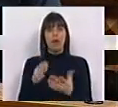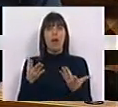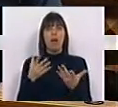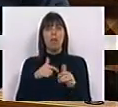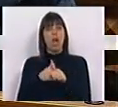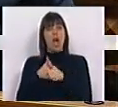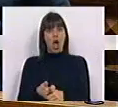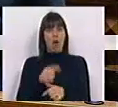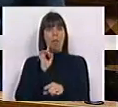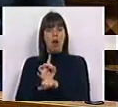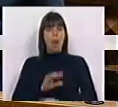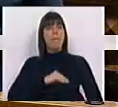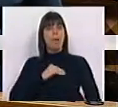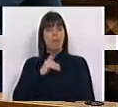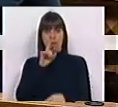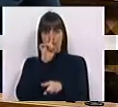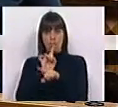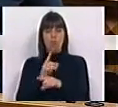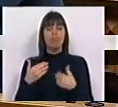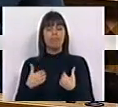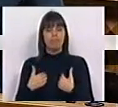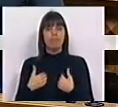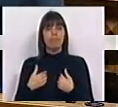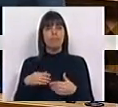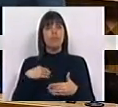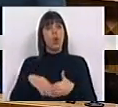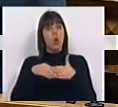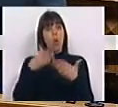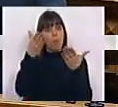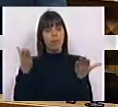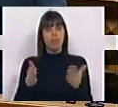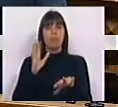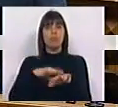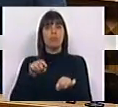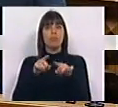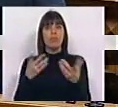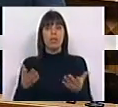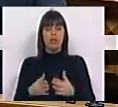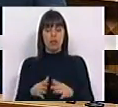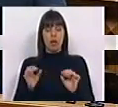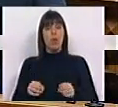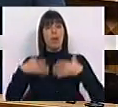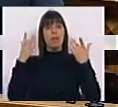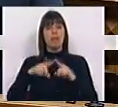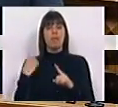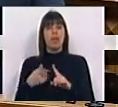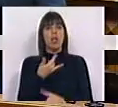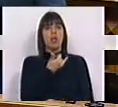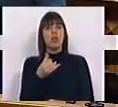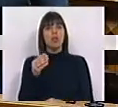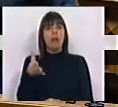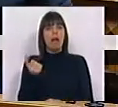vem nos acompanhar nessa preocupação e nós cumprimentámos-los por isso. Neste início de ano, de